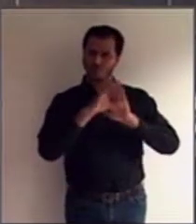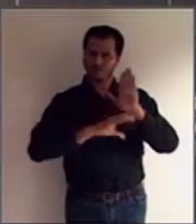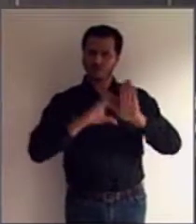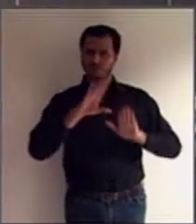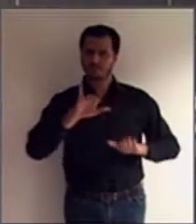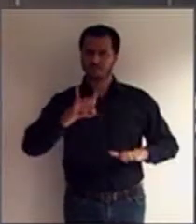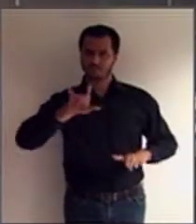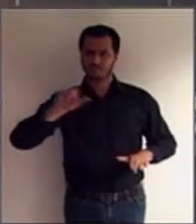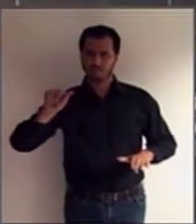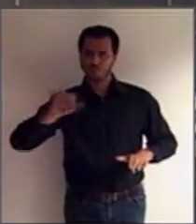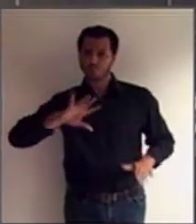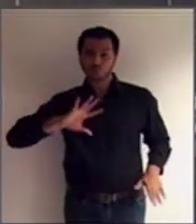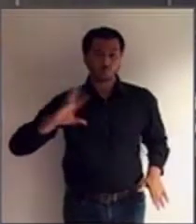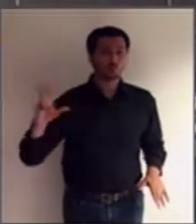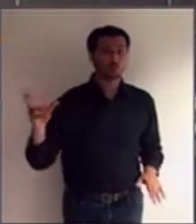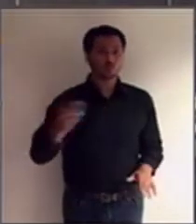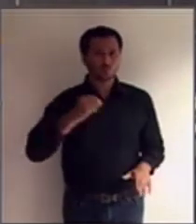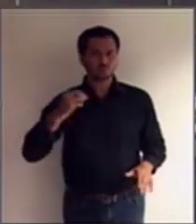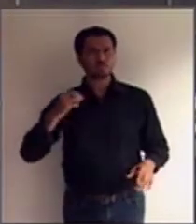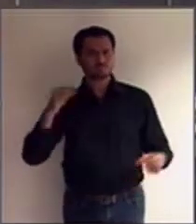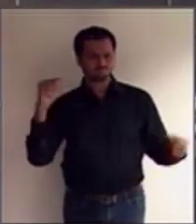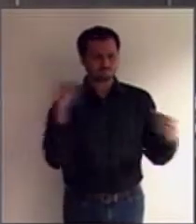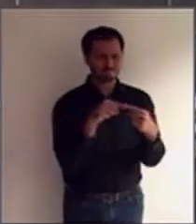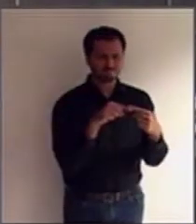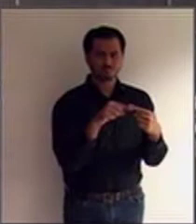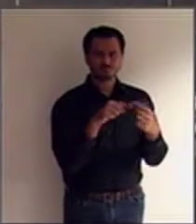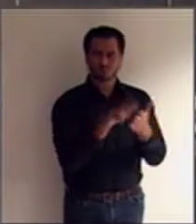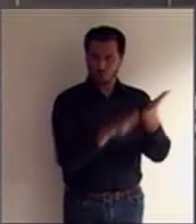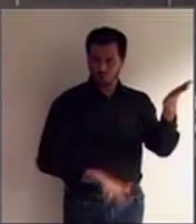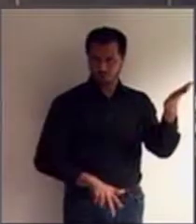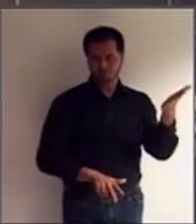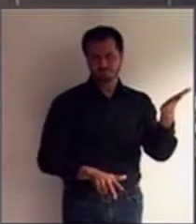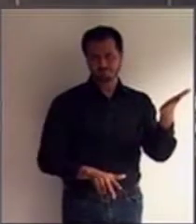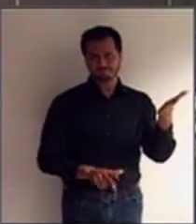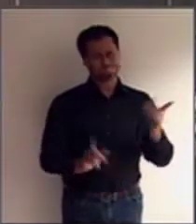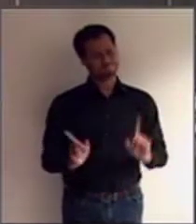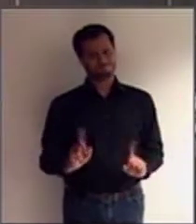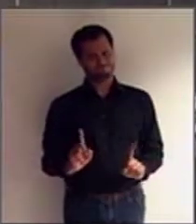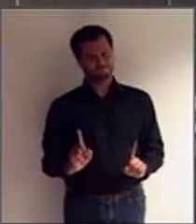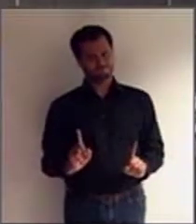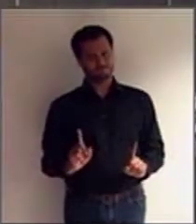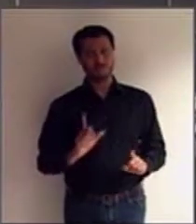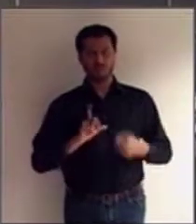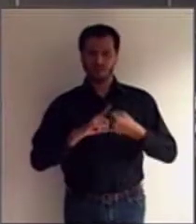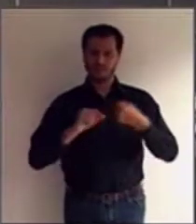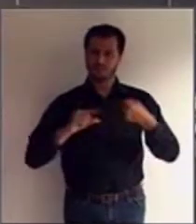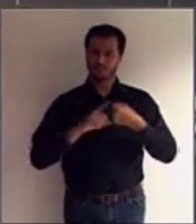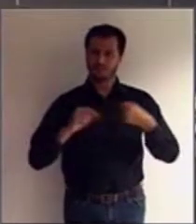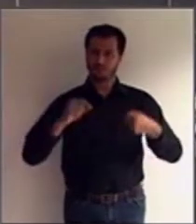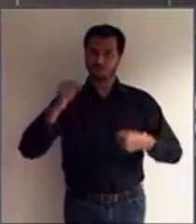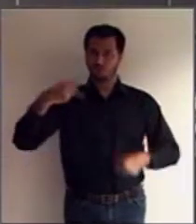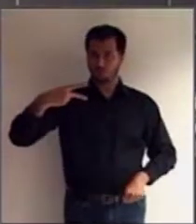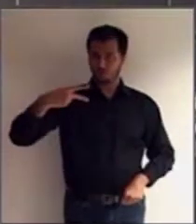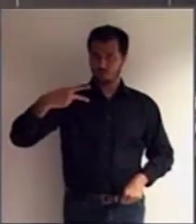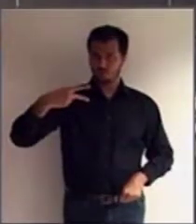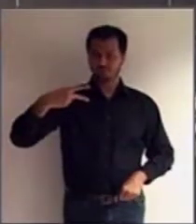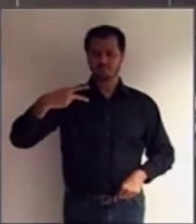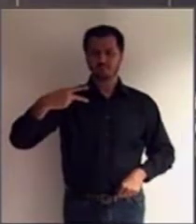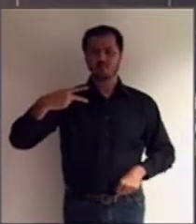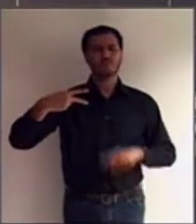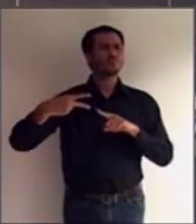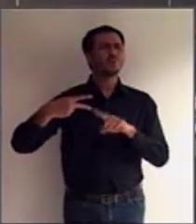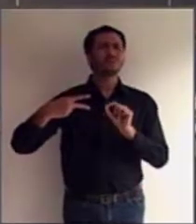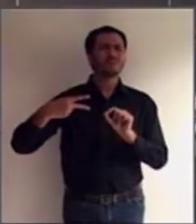Convenção da ONU? Não exatamente. Ele, nesses dois artigos que eu acabei de citar para vocês, ele tem uma nomenclatura muito